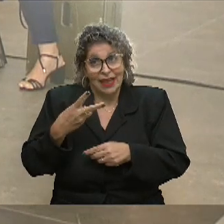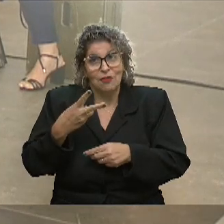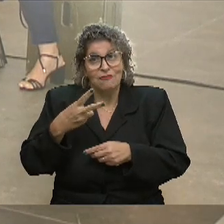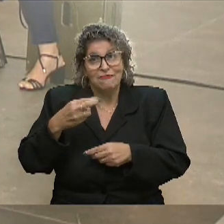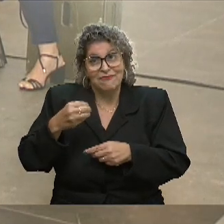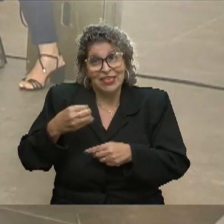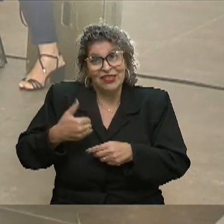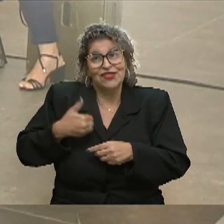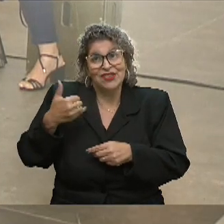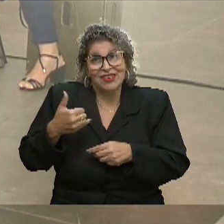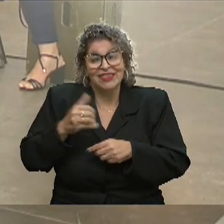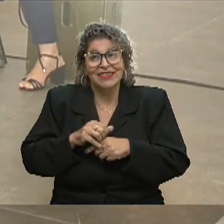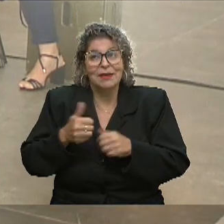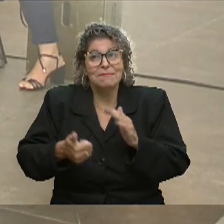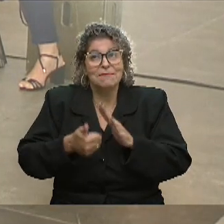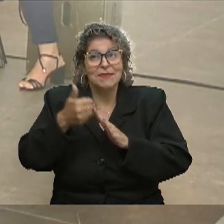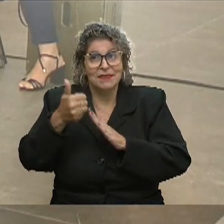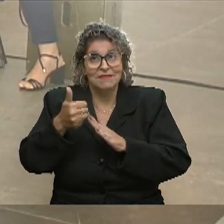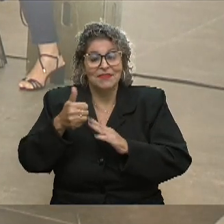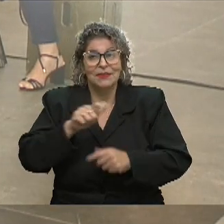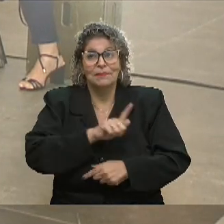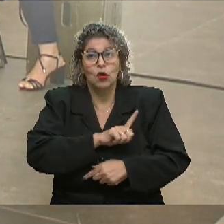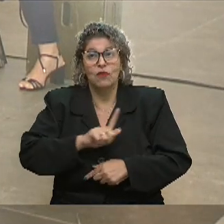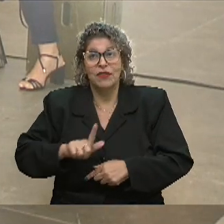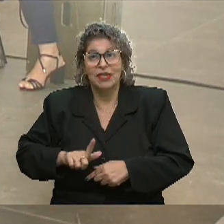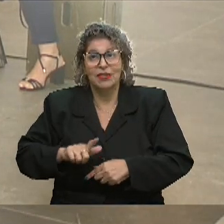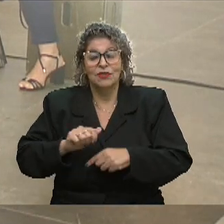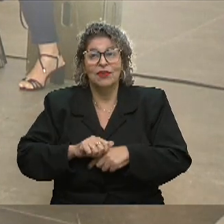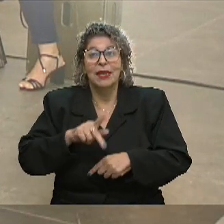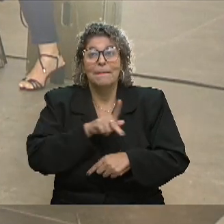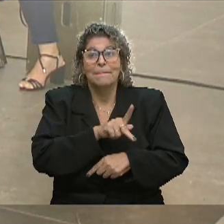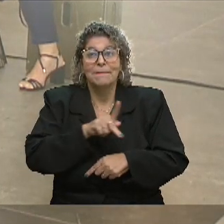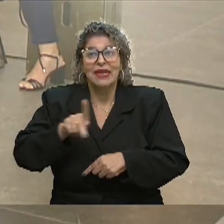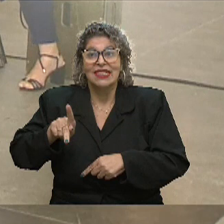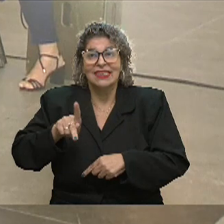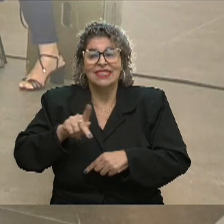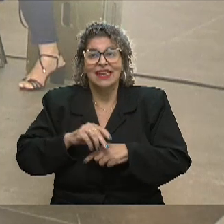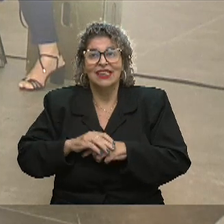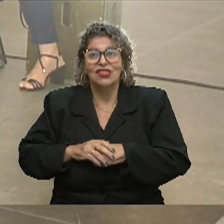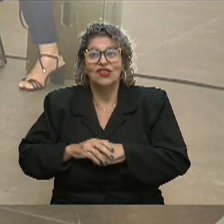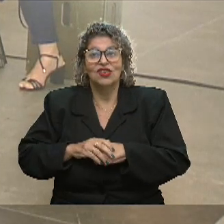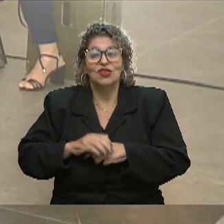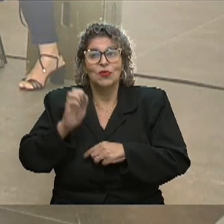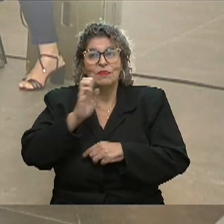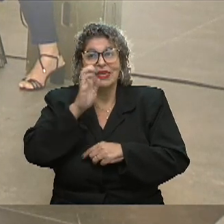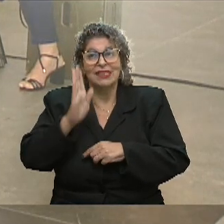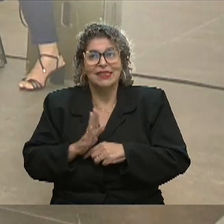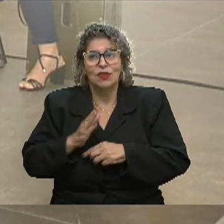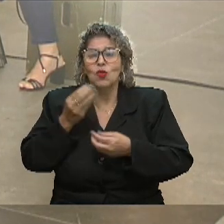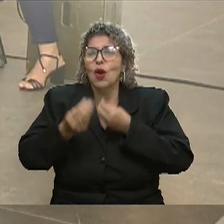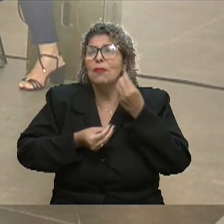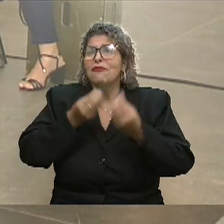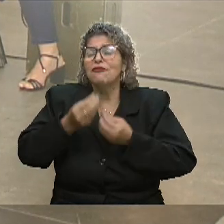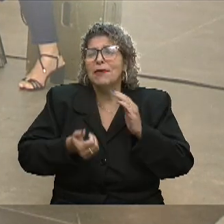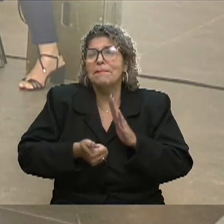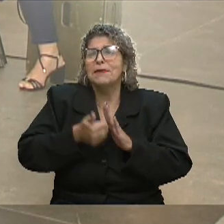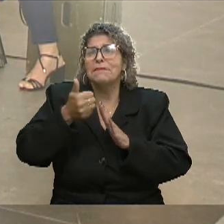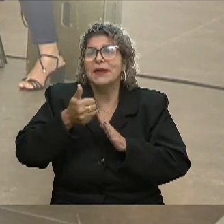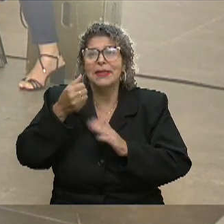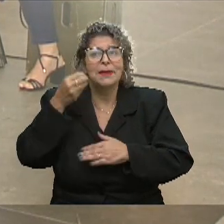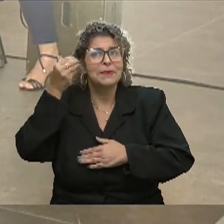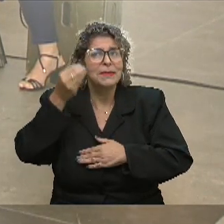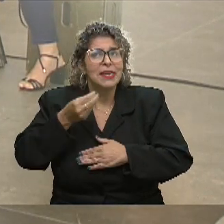para escolher governador e presidente da República. Como é que foi a tua primeira eleição, como é que foi a tua primeira